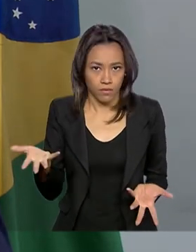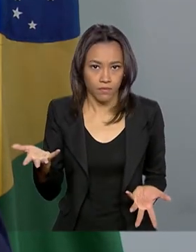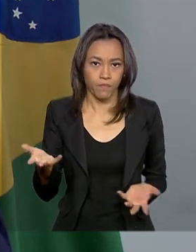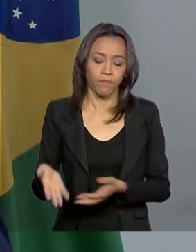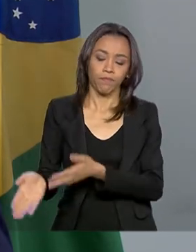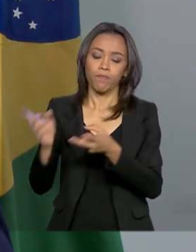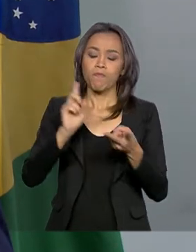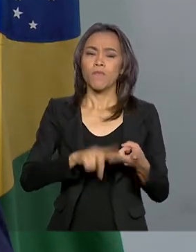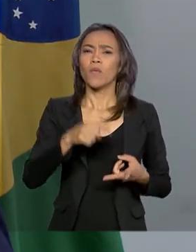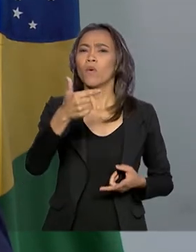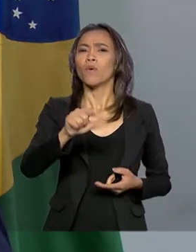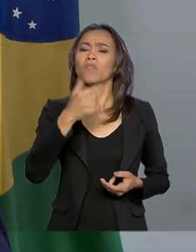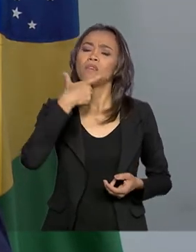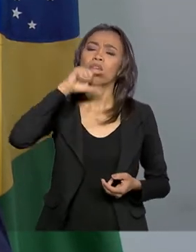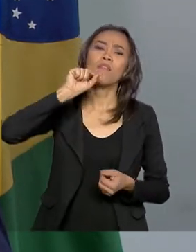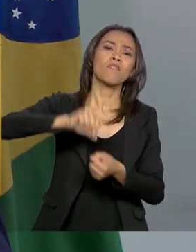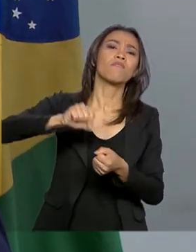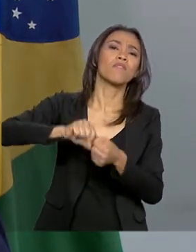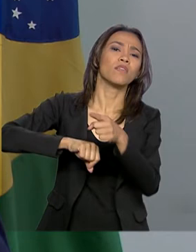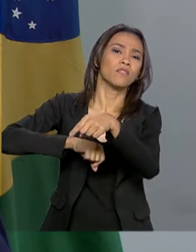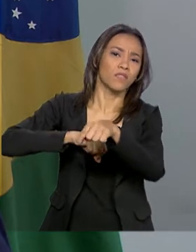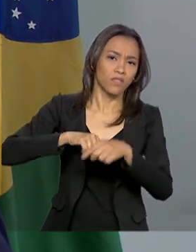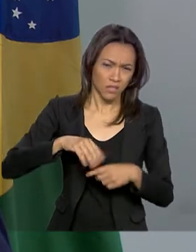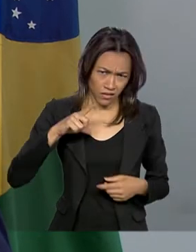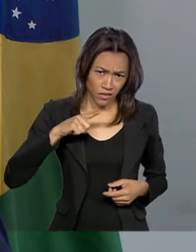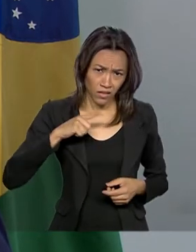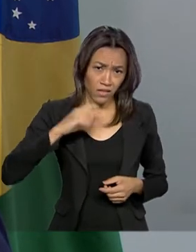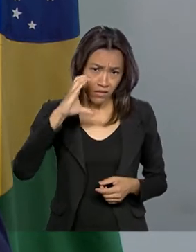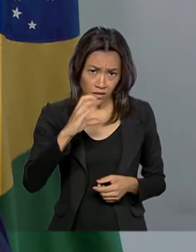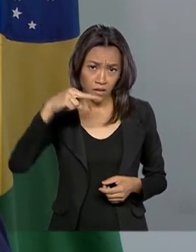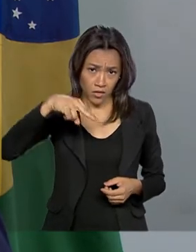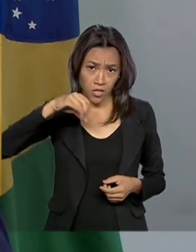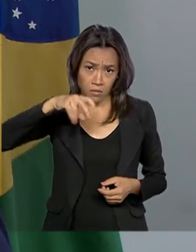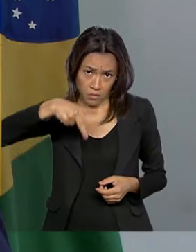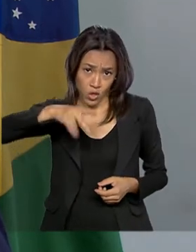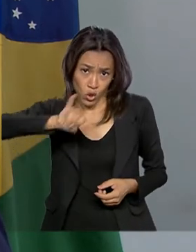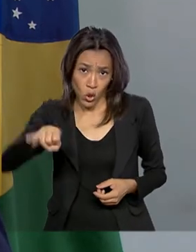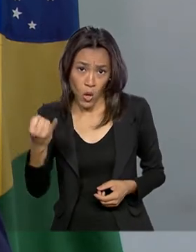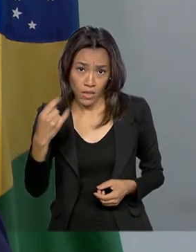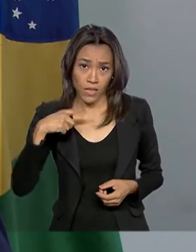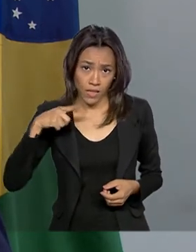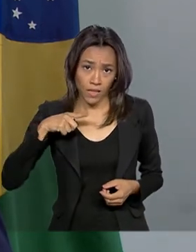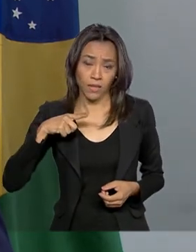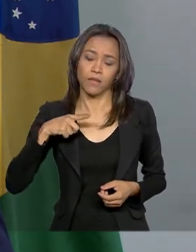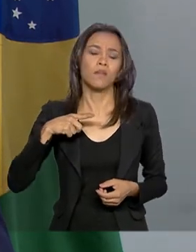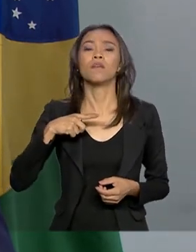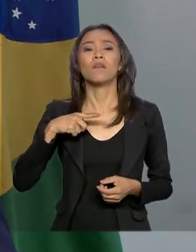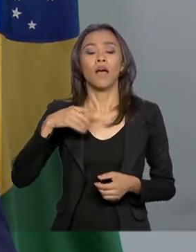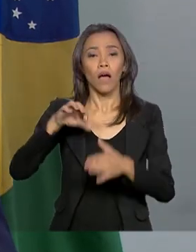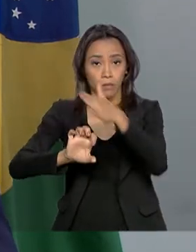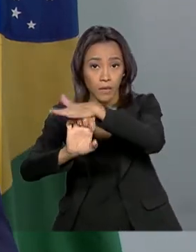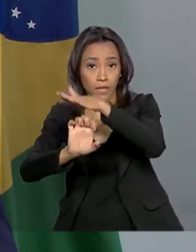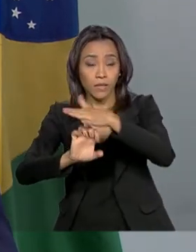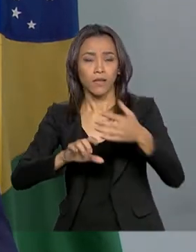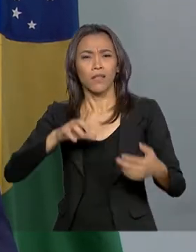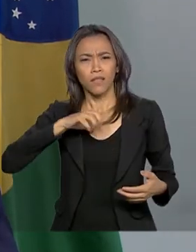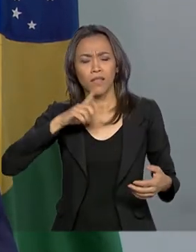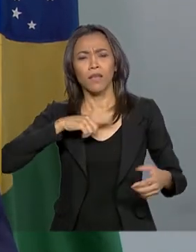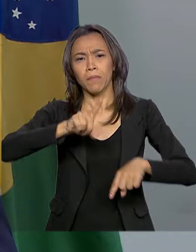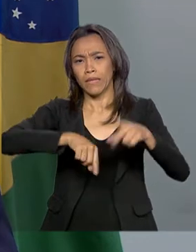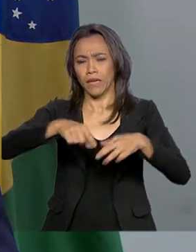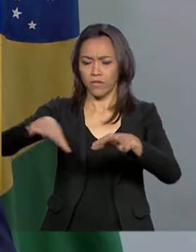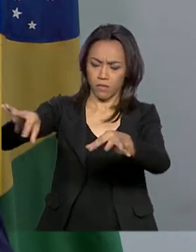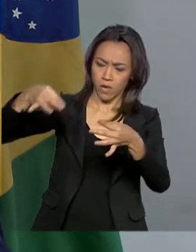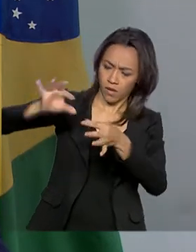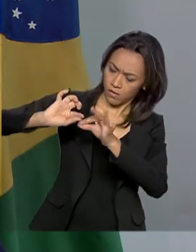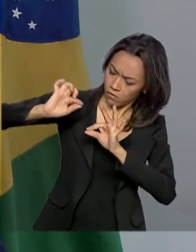Procurar ver quem é o fabricante, se tem CNPJ, tem muito produto que você vai pegar a etiqueta